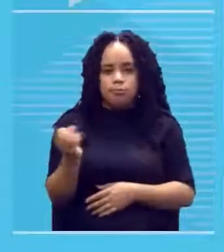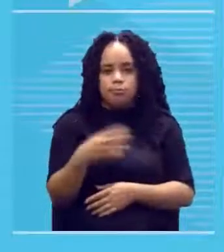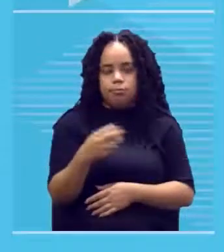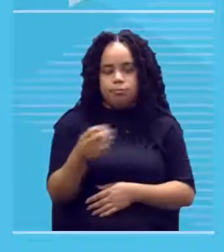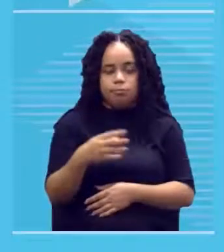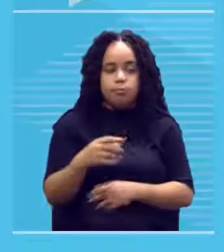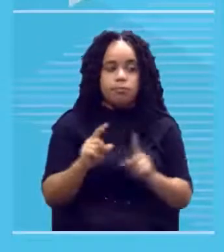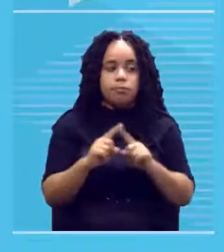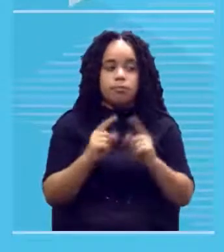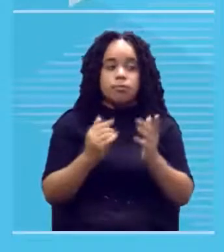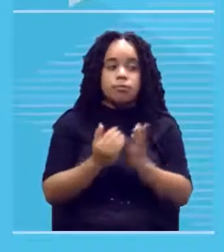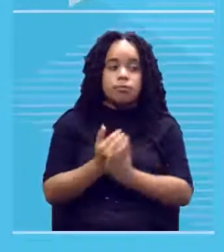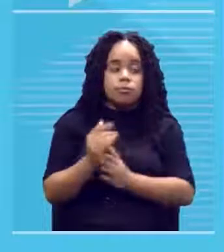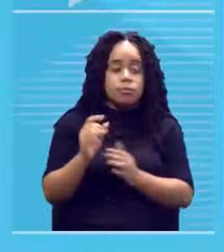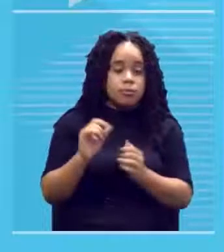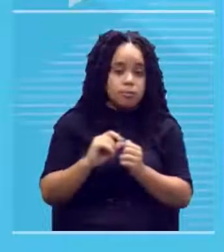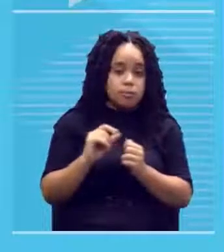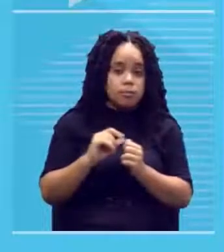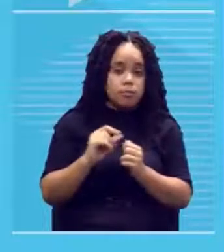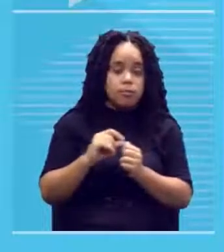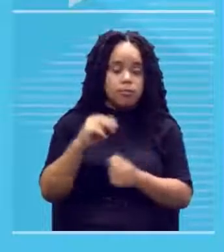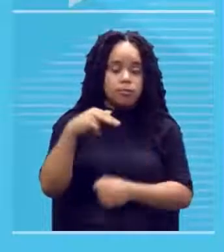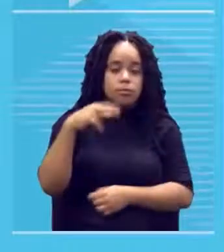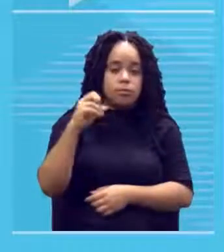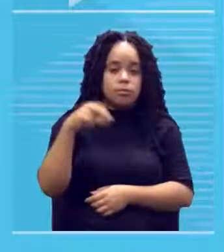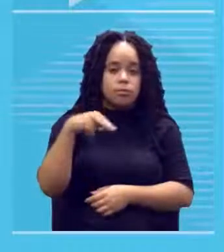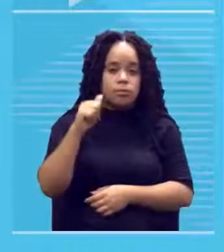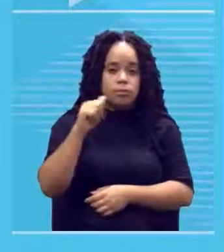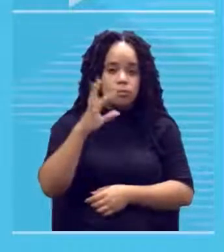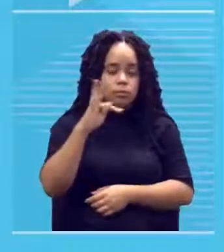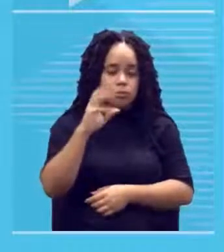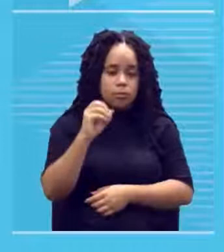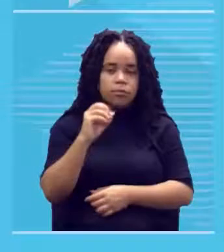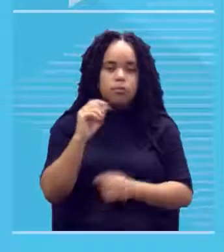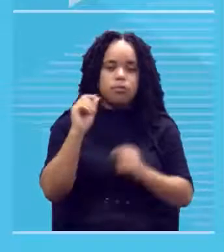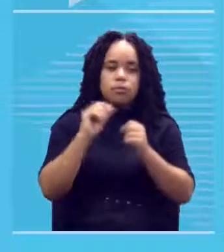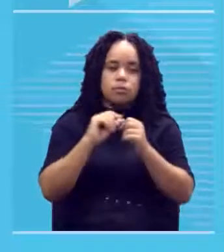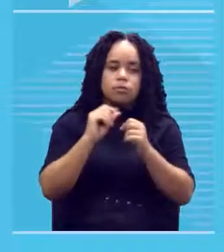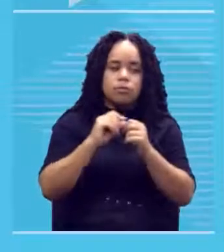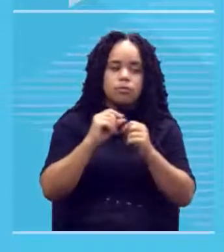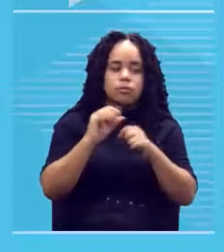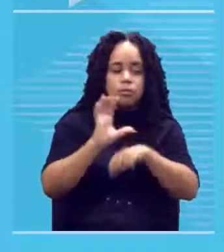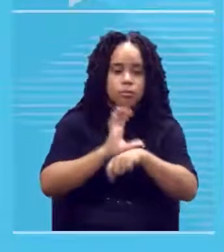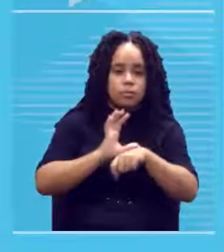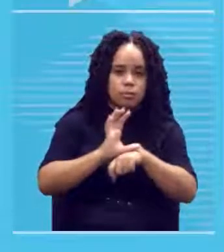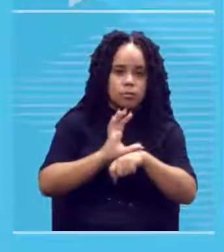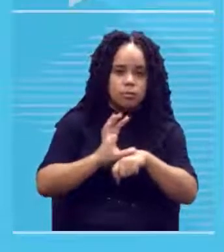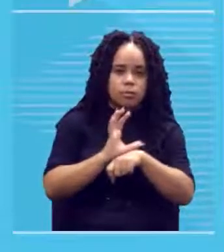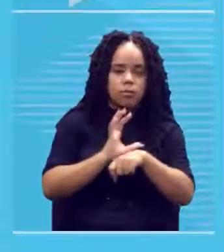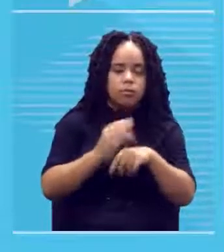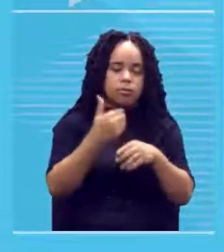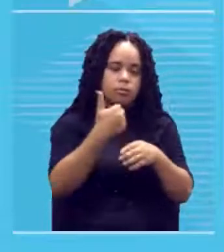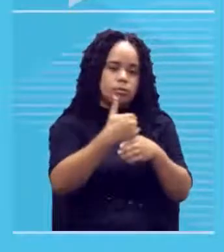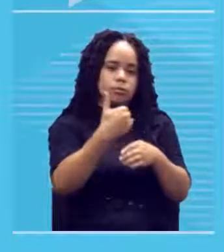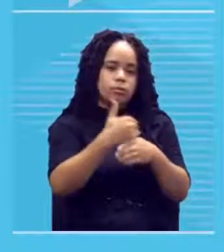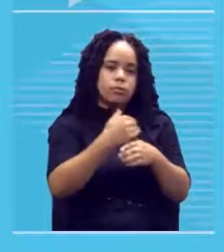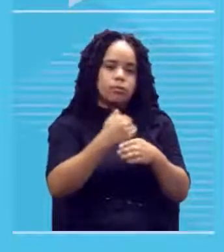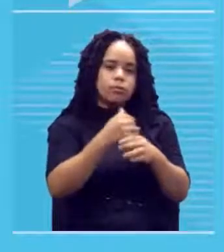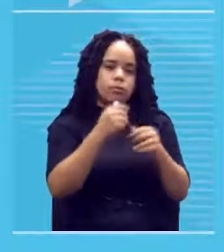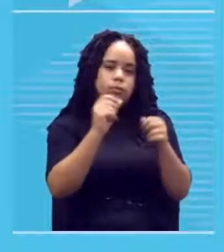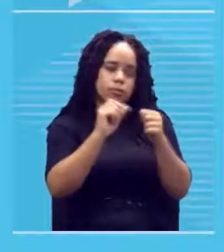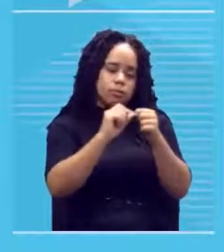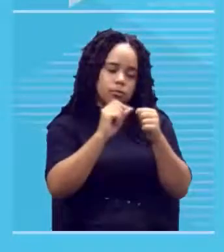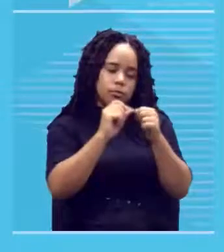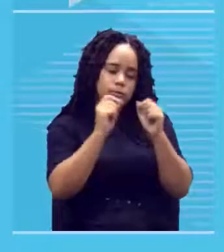o Nonato fazia o Nonato Oliveira fazia o reboco fazia-se o reboco ele esculpia o reboco e pouco antes